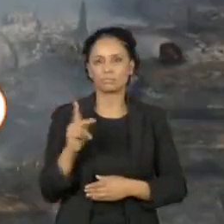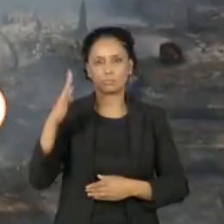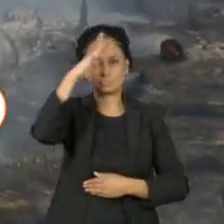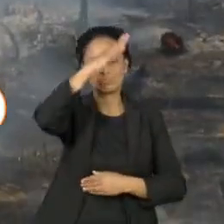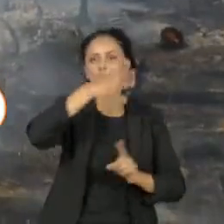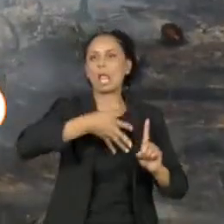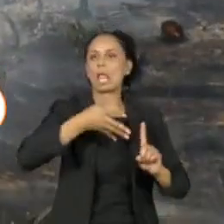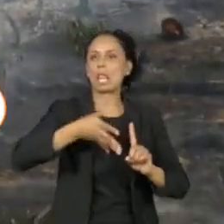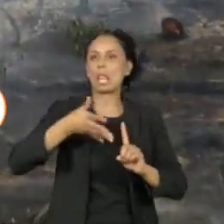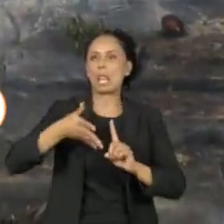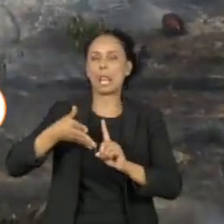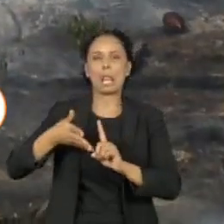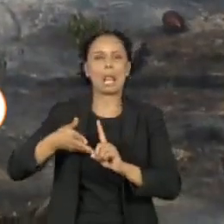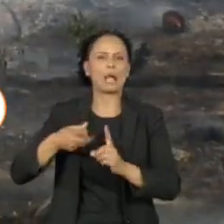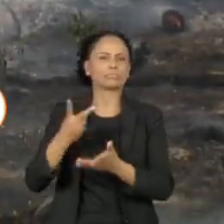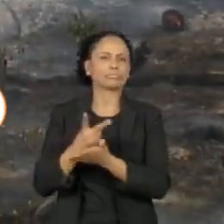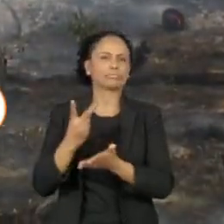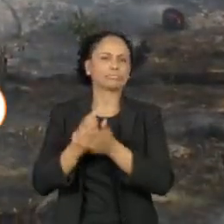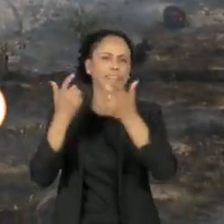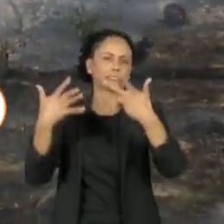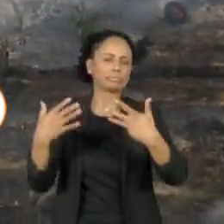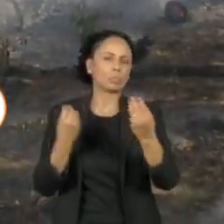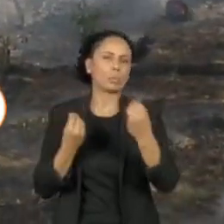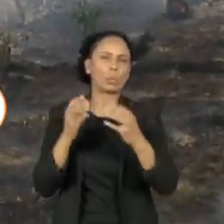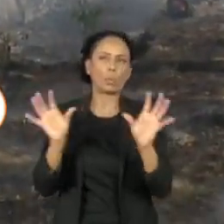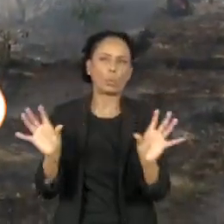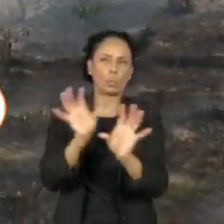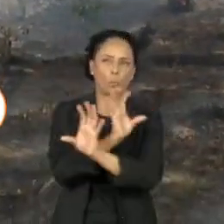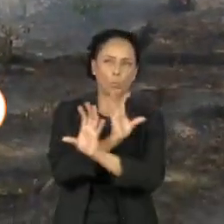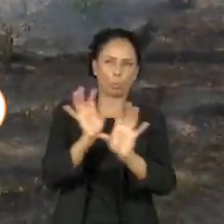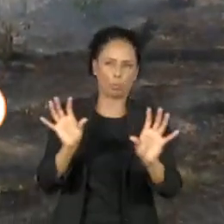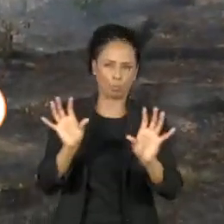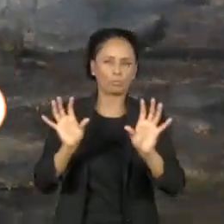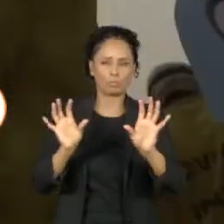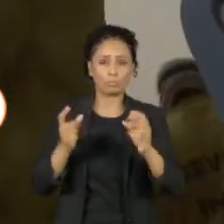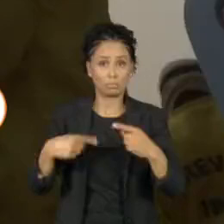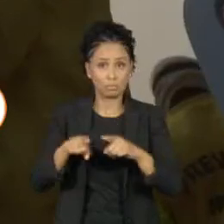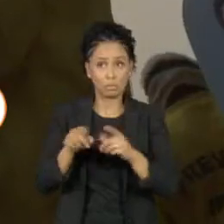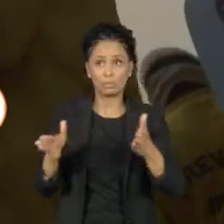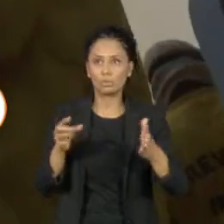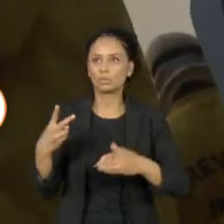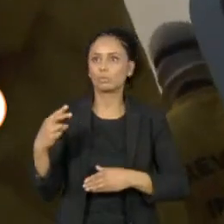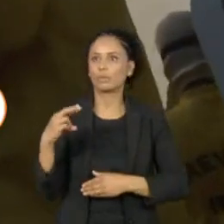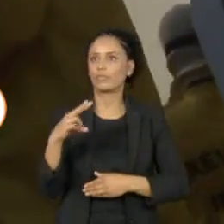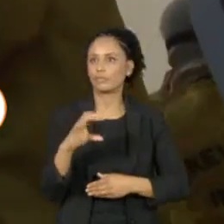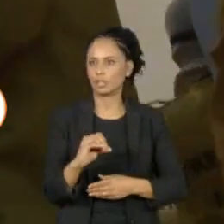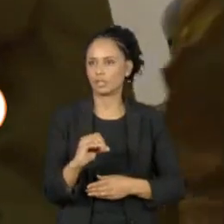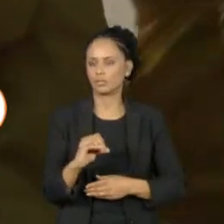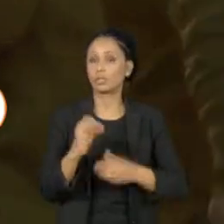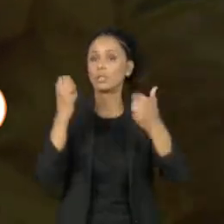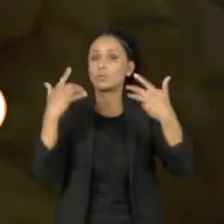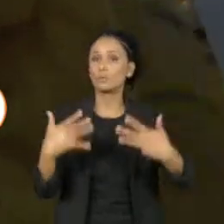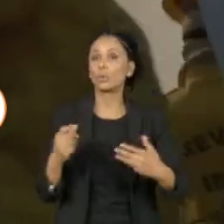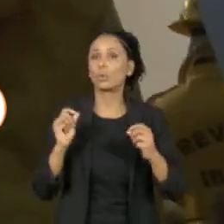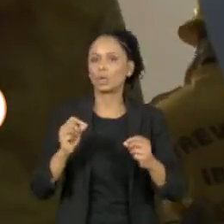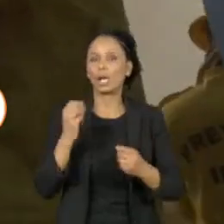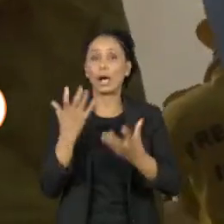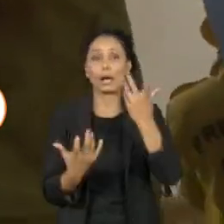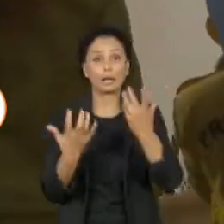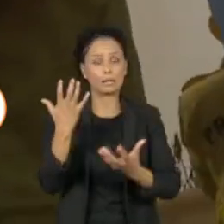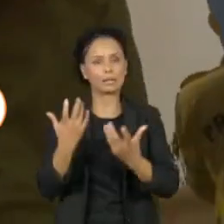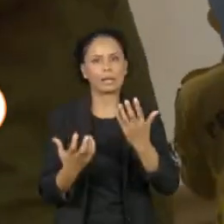falando sobre esse bioma. Em 2020, por exemplo, ele atribuiu as queimadas a índios e também